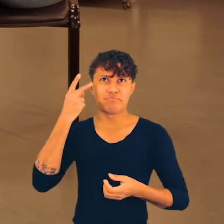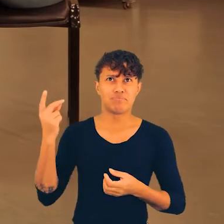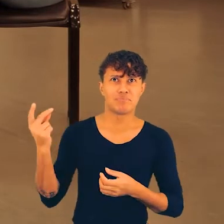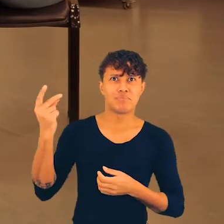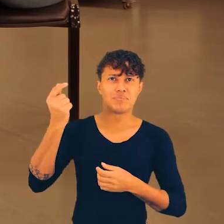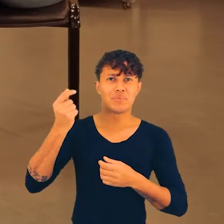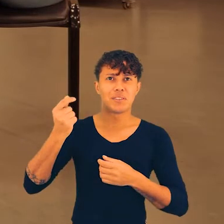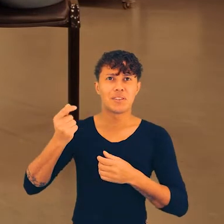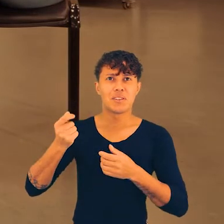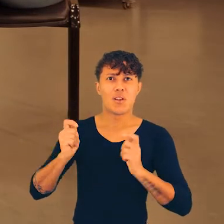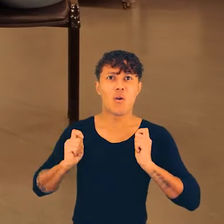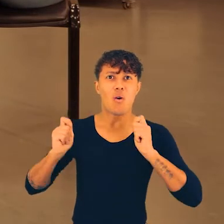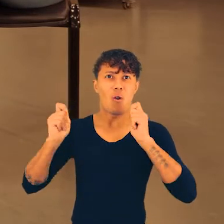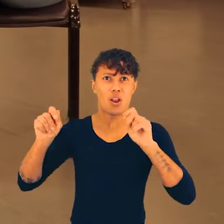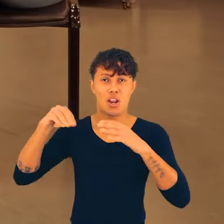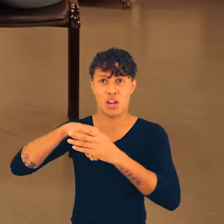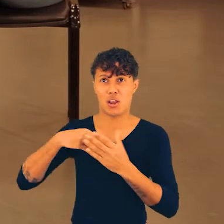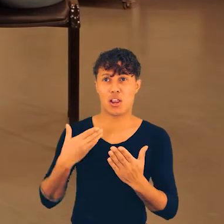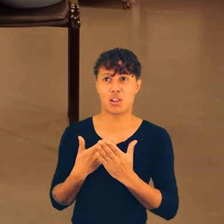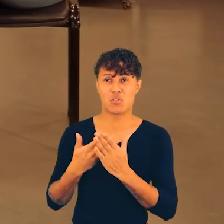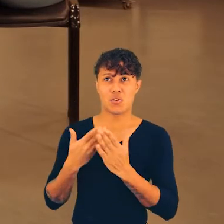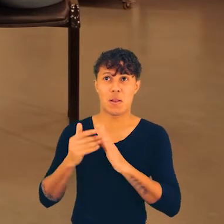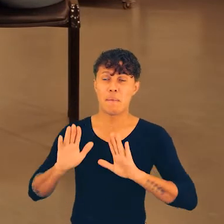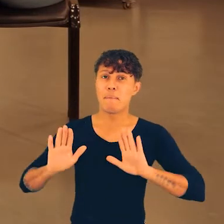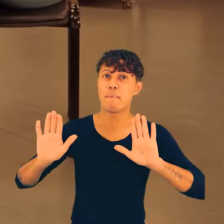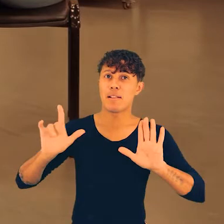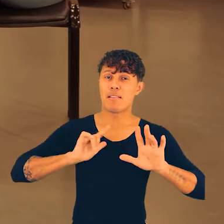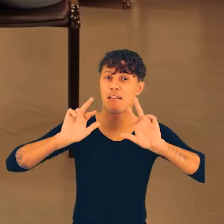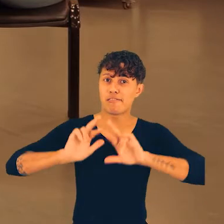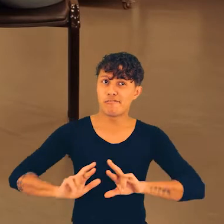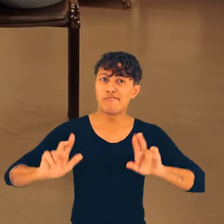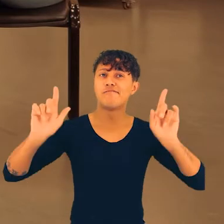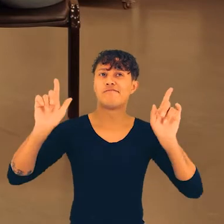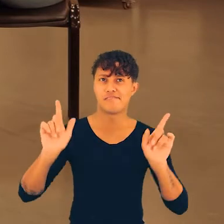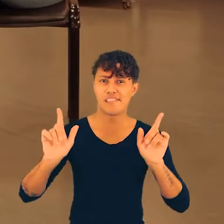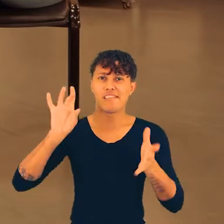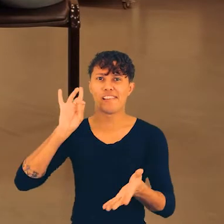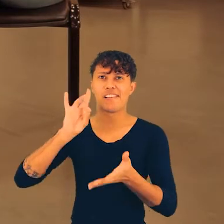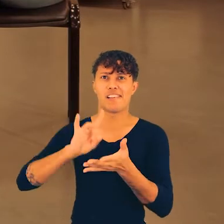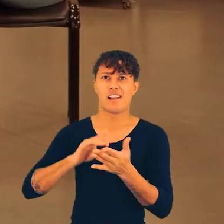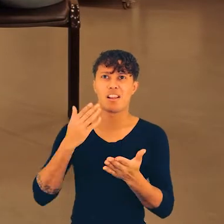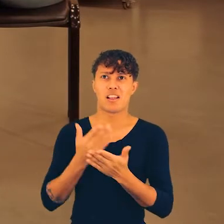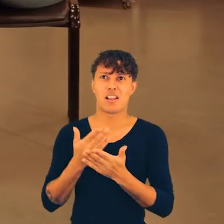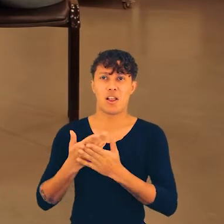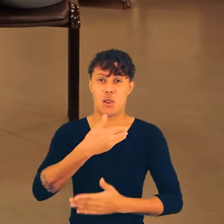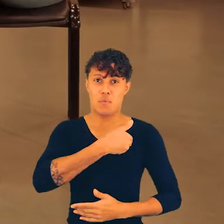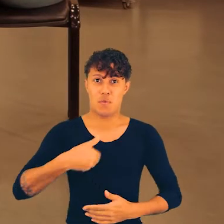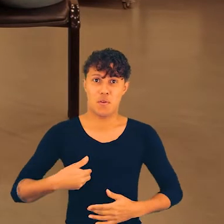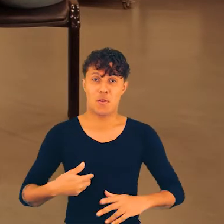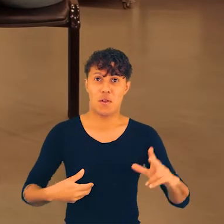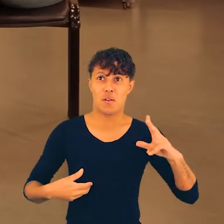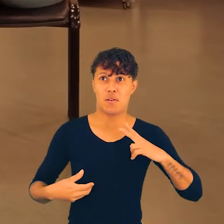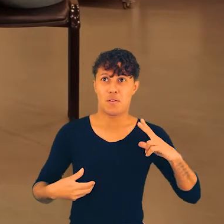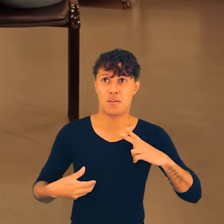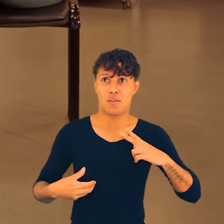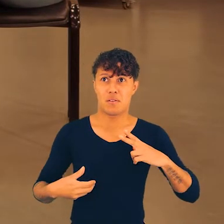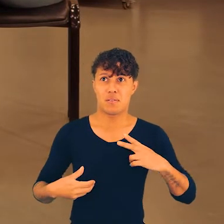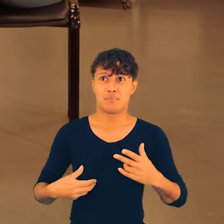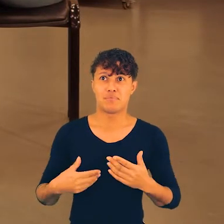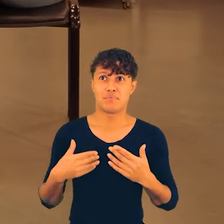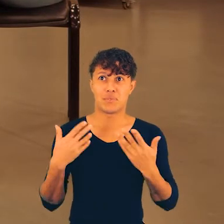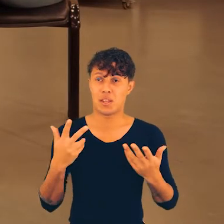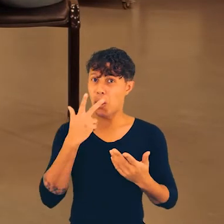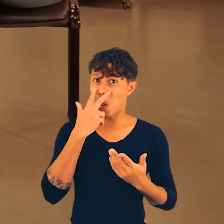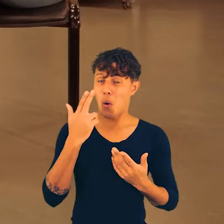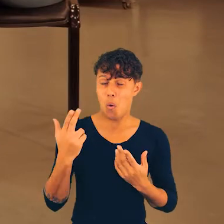do nosso clique para o ativismo, vir de dentro da escola, mas existe uma diferença da realidade da escola pública para a